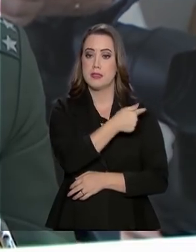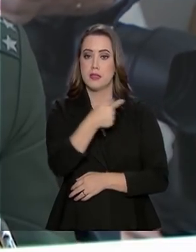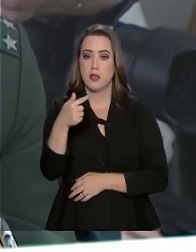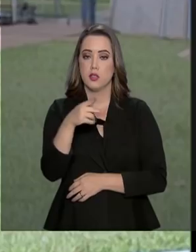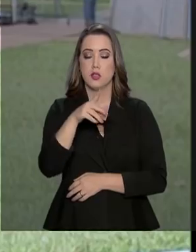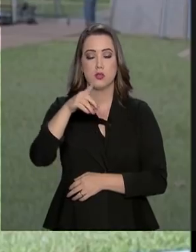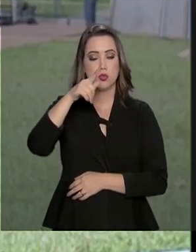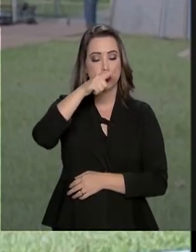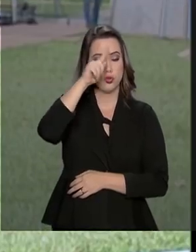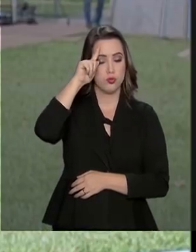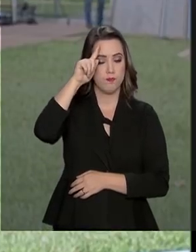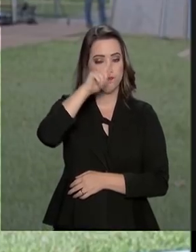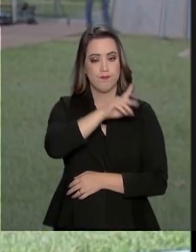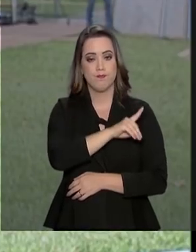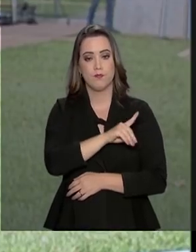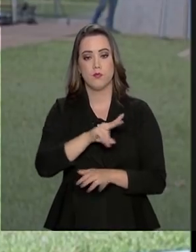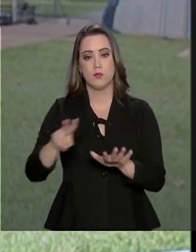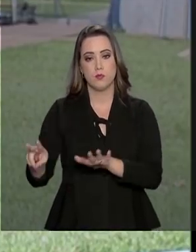por semana